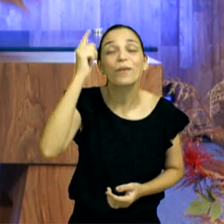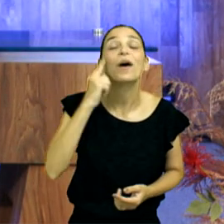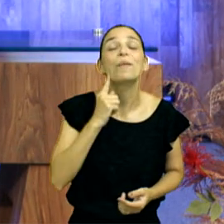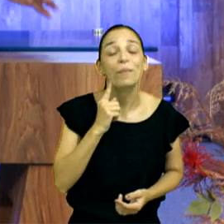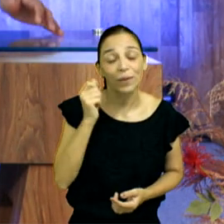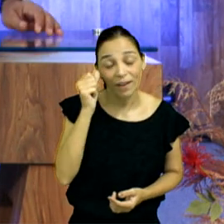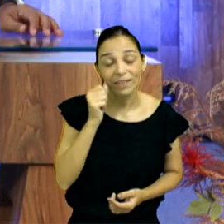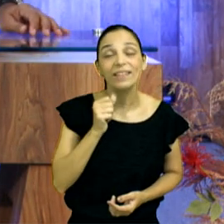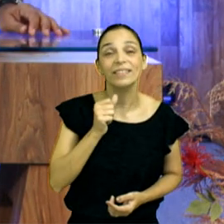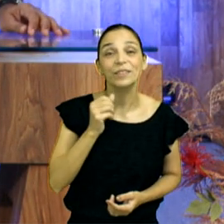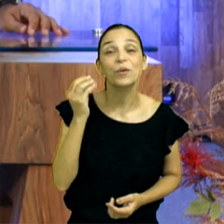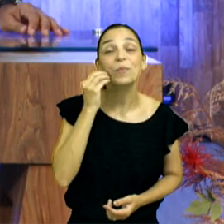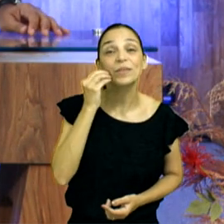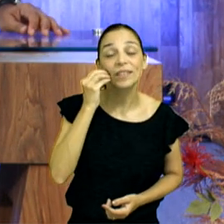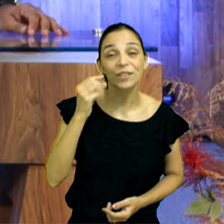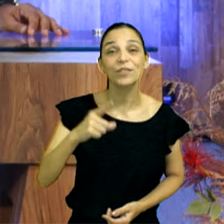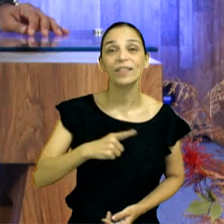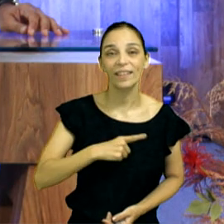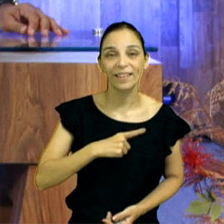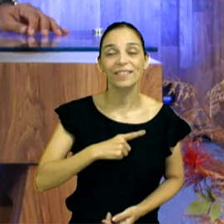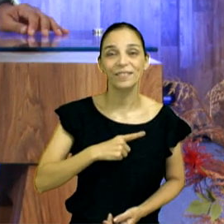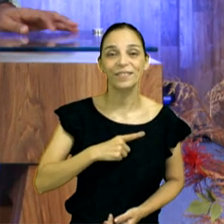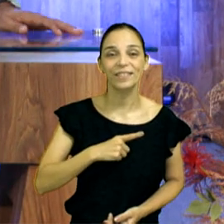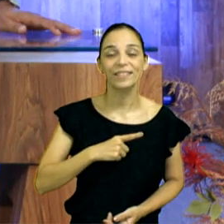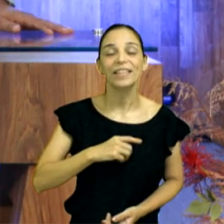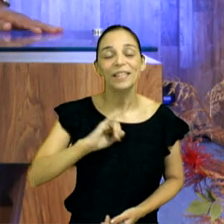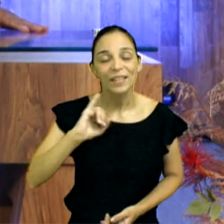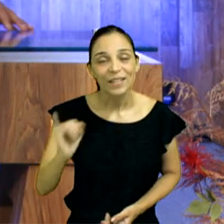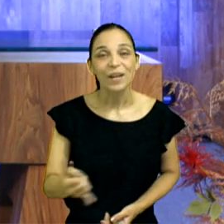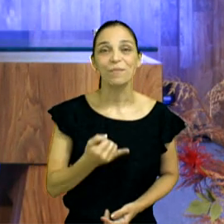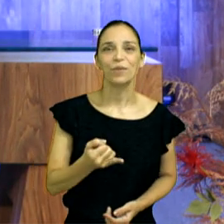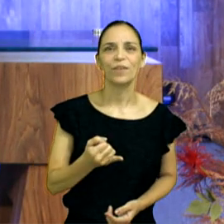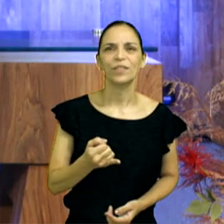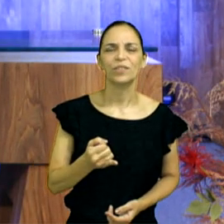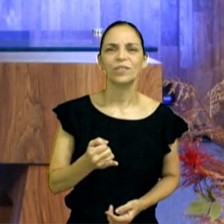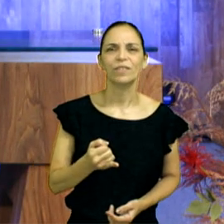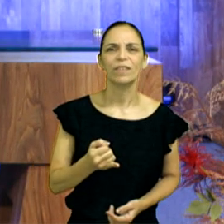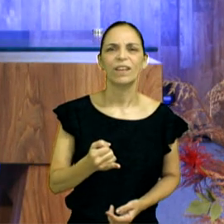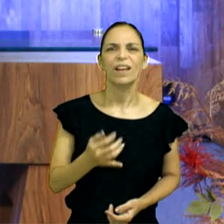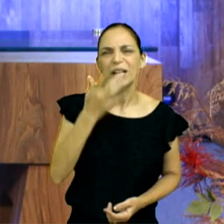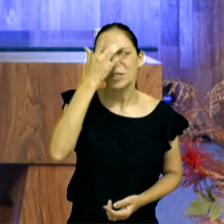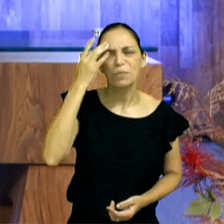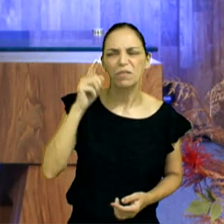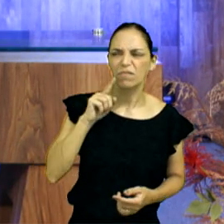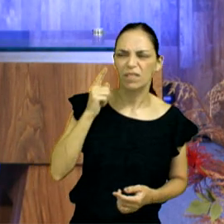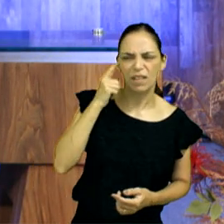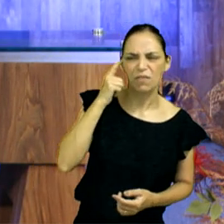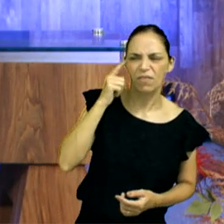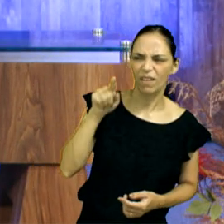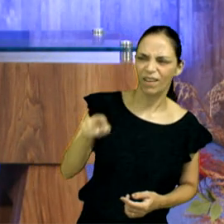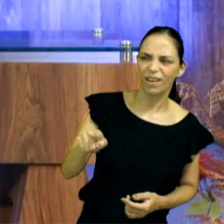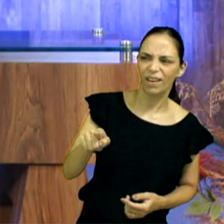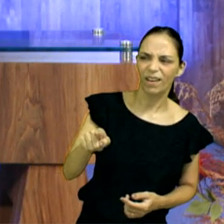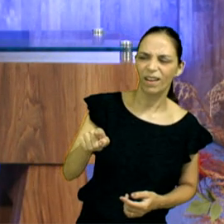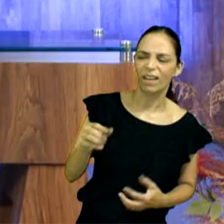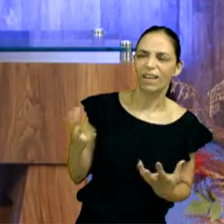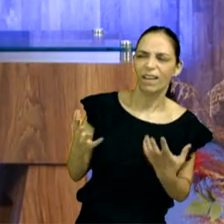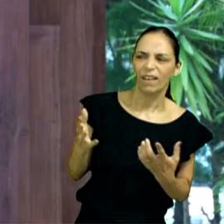Essa foi a oportunidade que ela teve. Olha, está querendo se aparecer? Não. Muito além disso, amados.